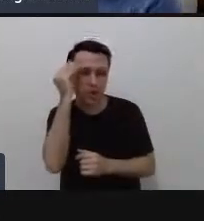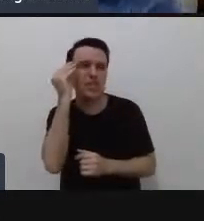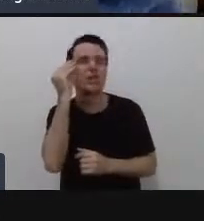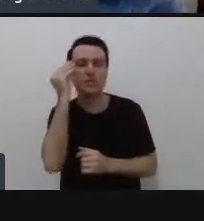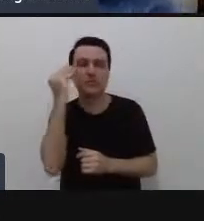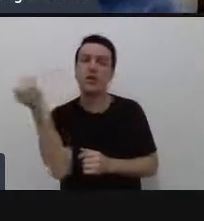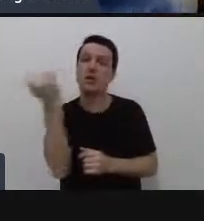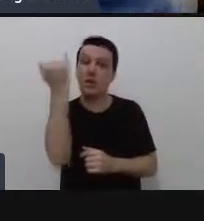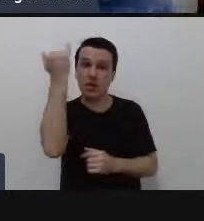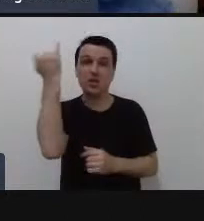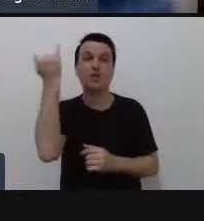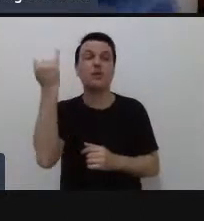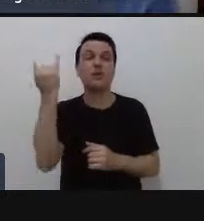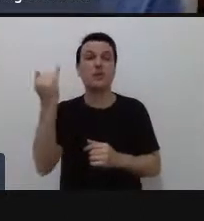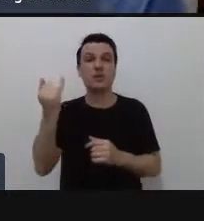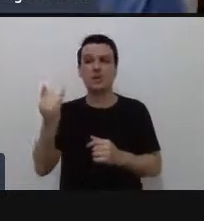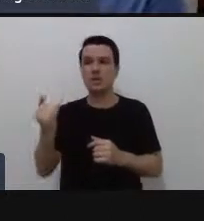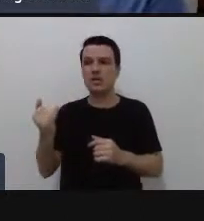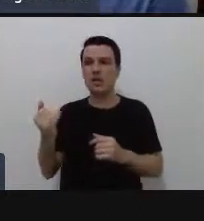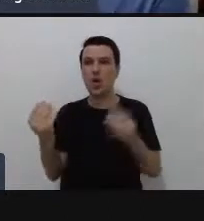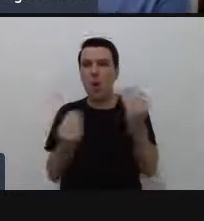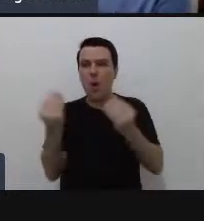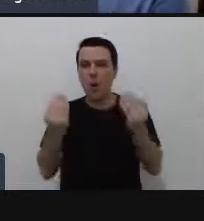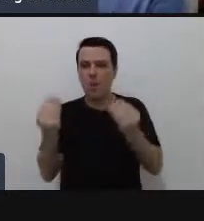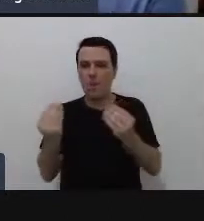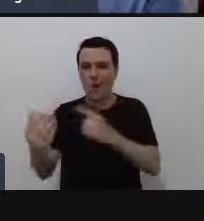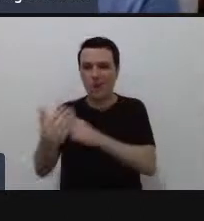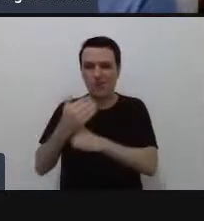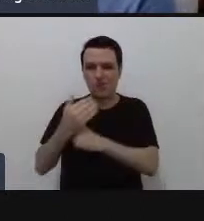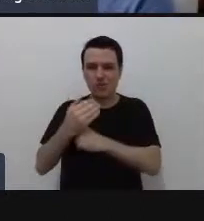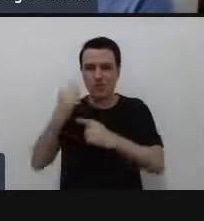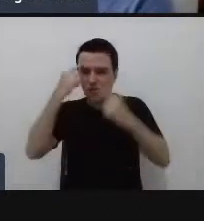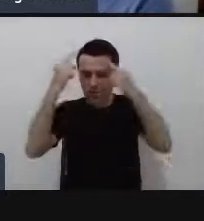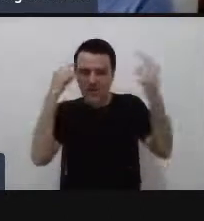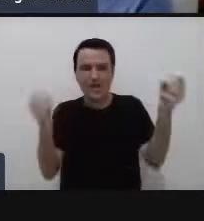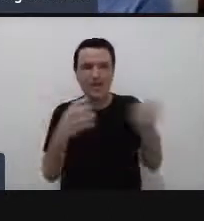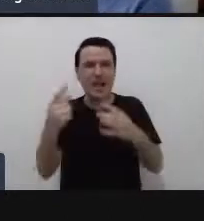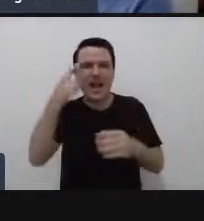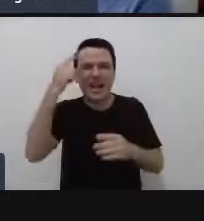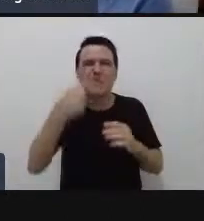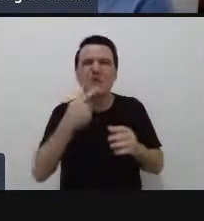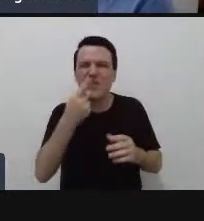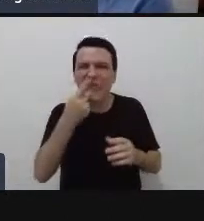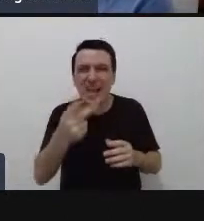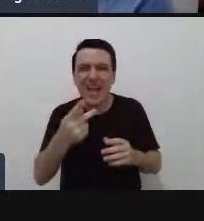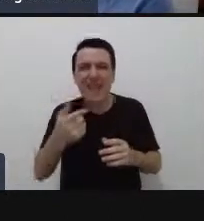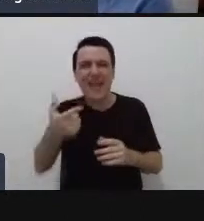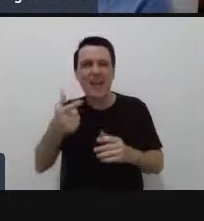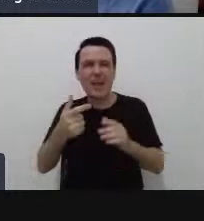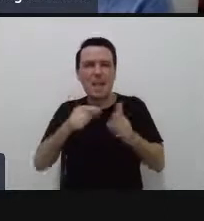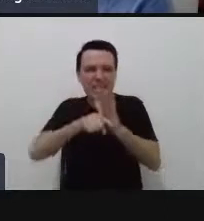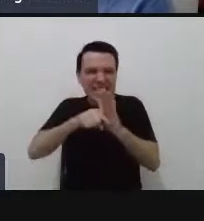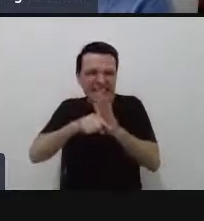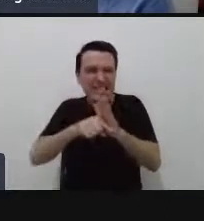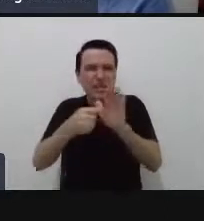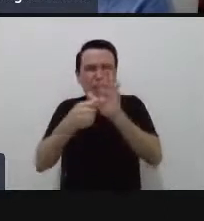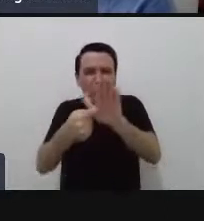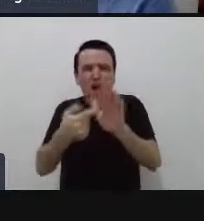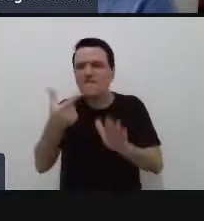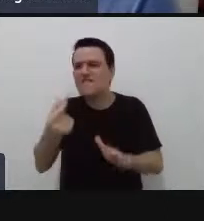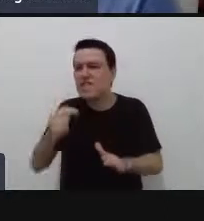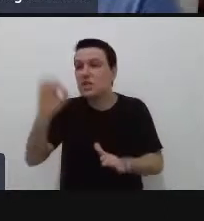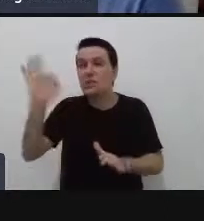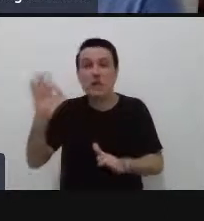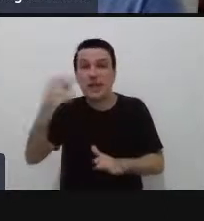para potenciar a inovação. Lembra lá naquela pesquisa que eu apresentei só 20% das pessoas se sentem engajadas no